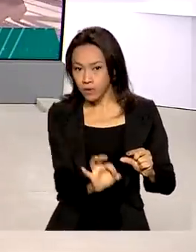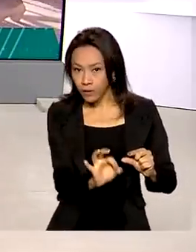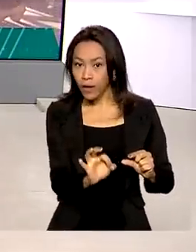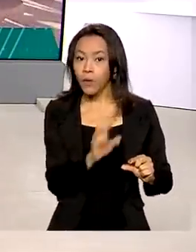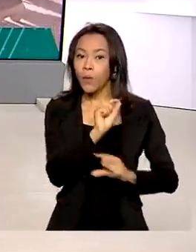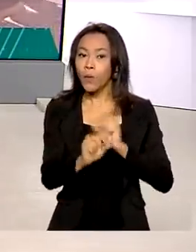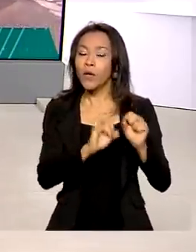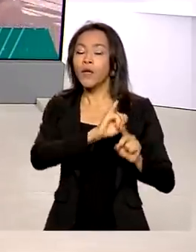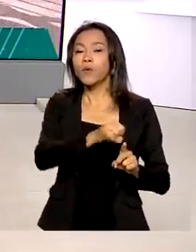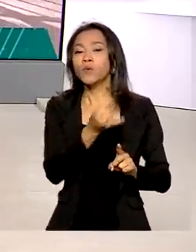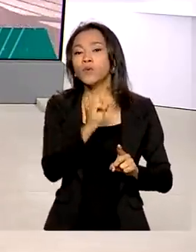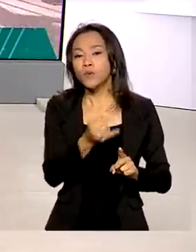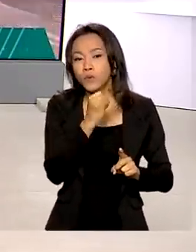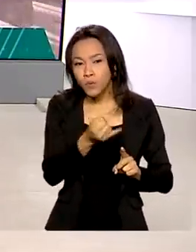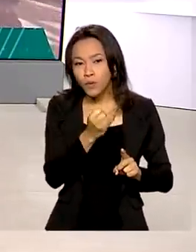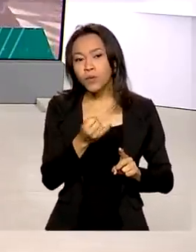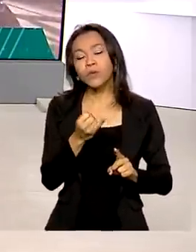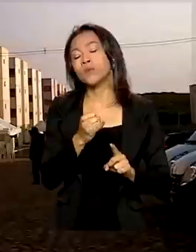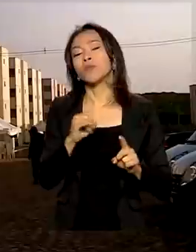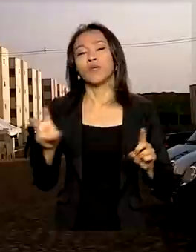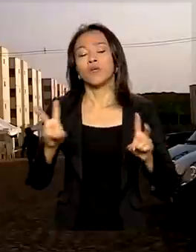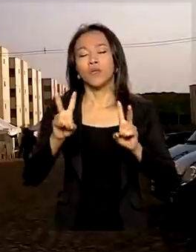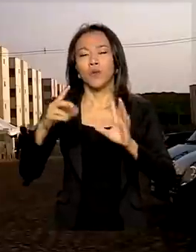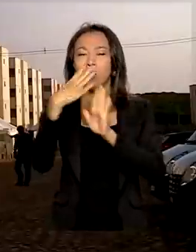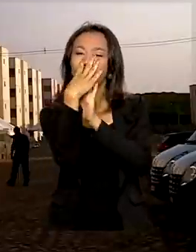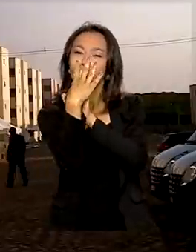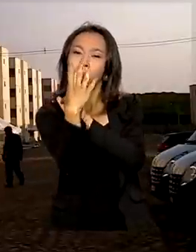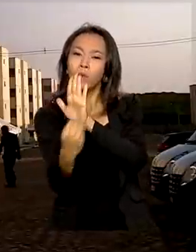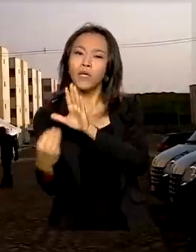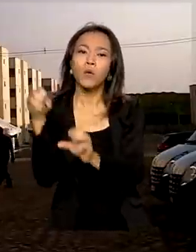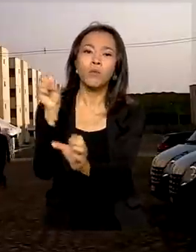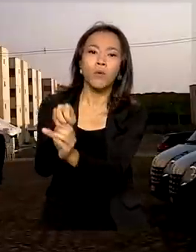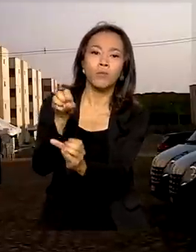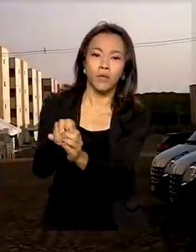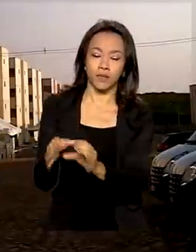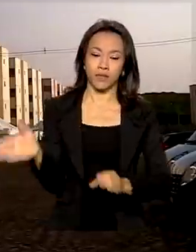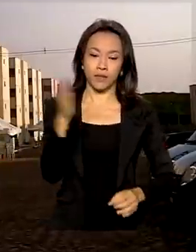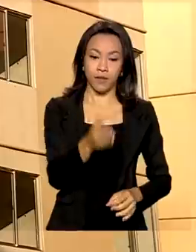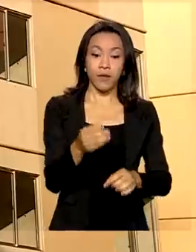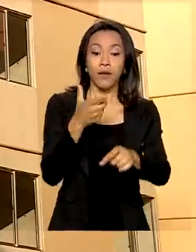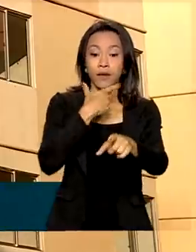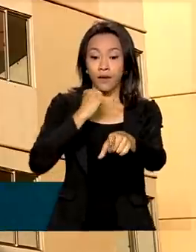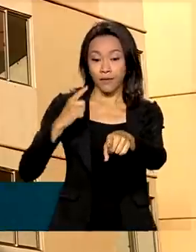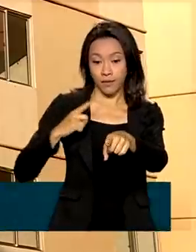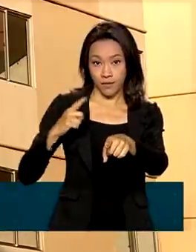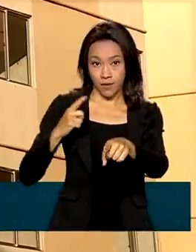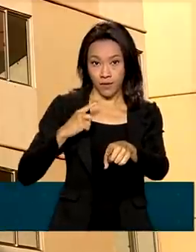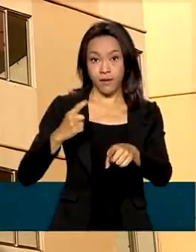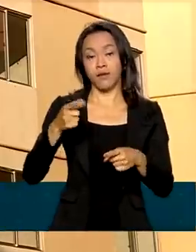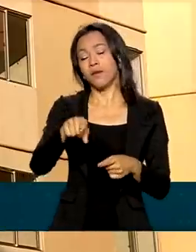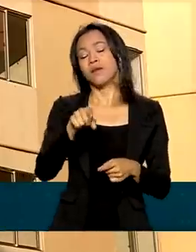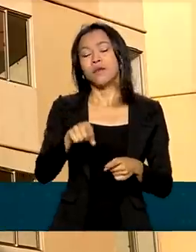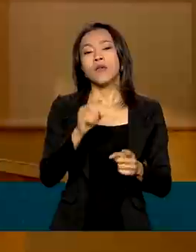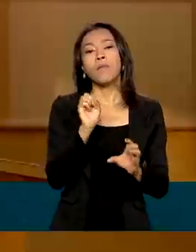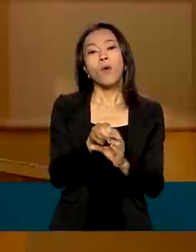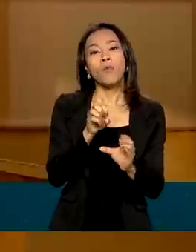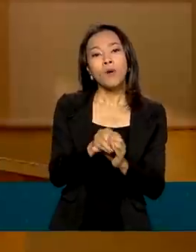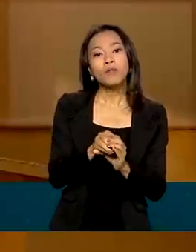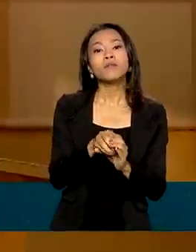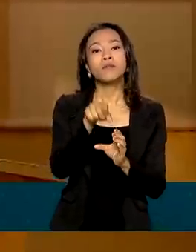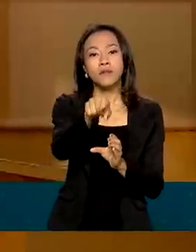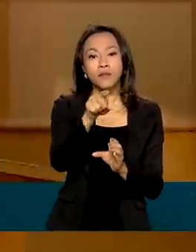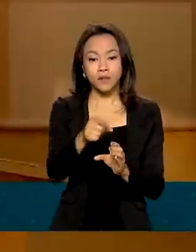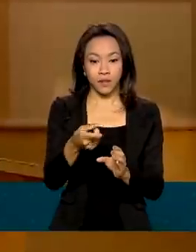imobiliário na modalidade poupança. Quem tem um imóvel financiado pela Caixa na modalidade poupança,